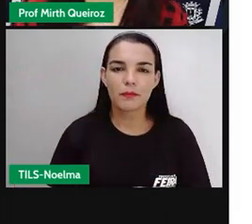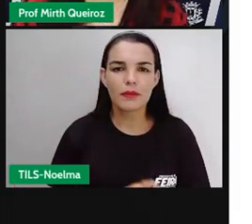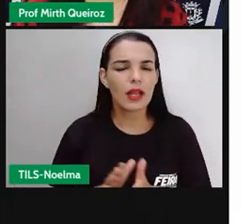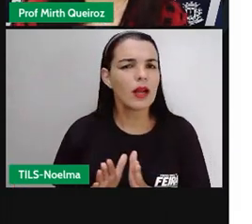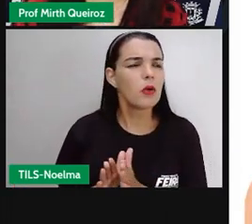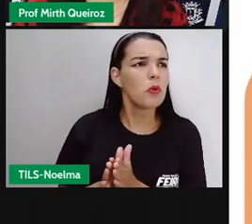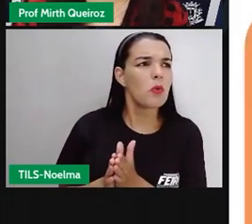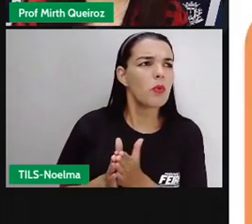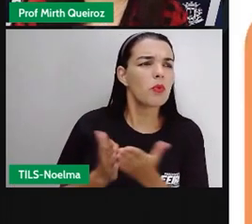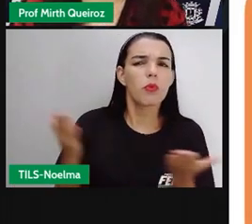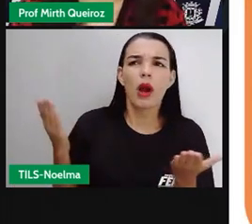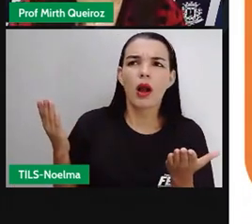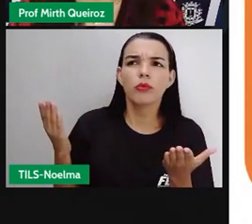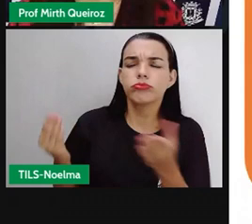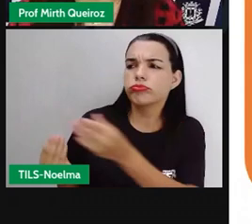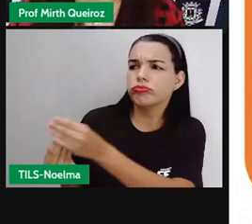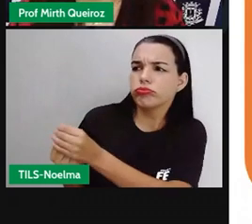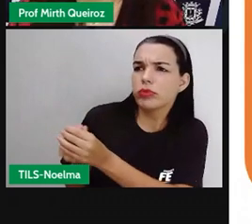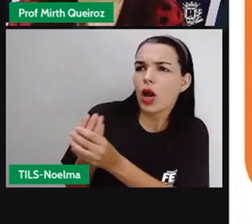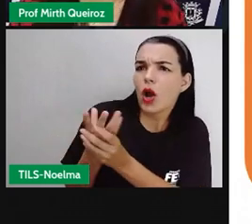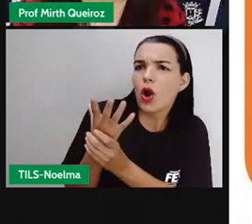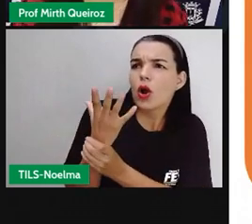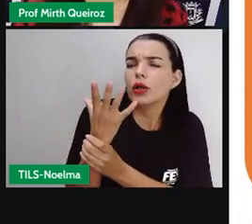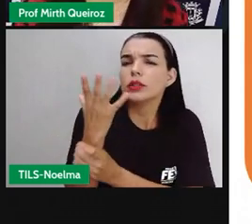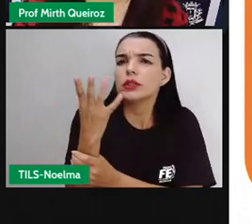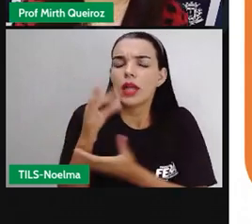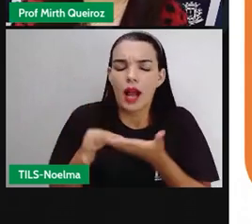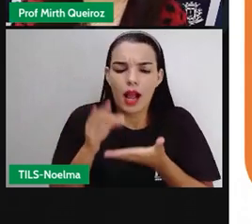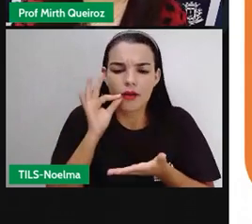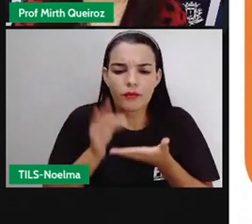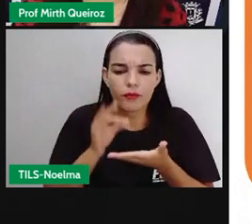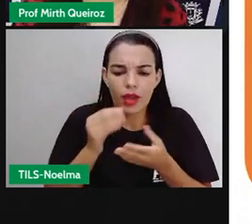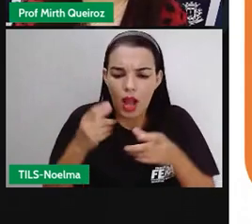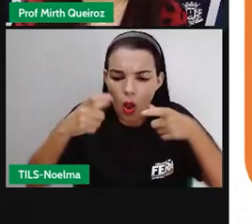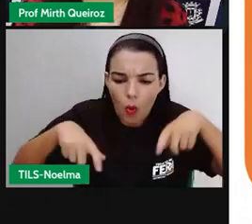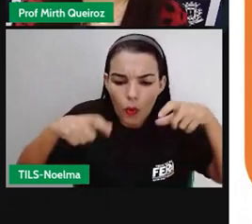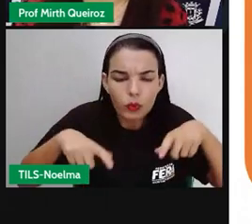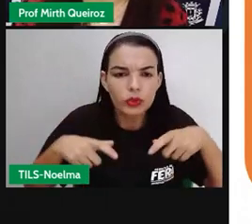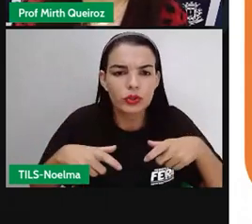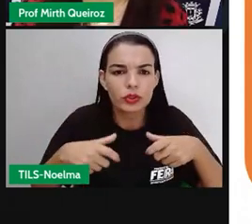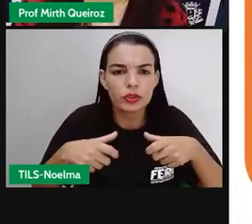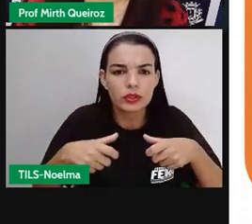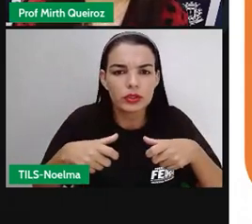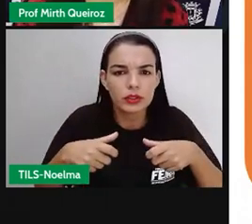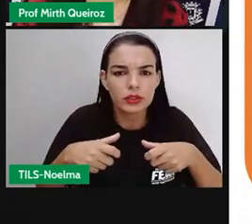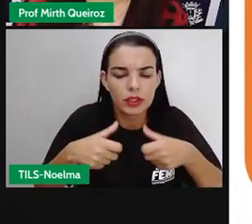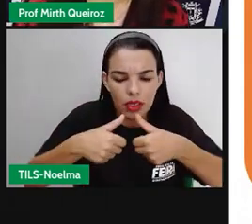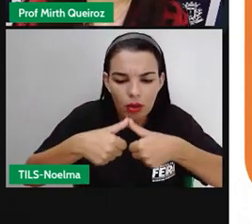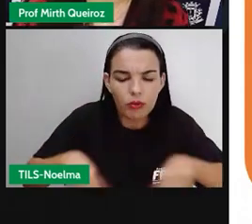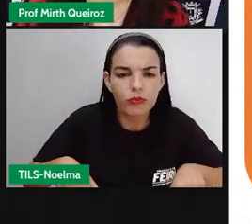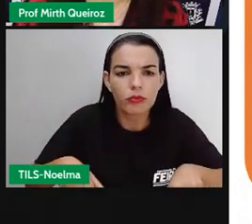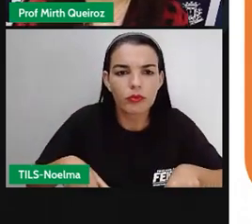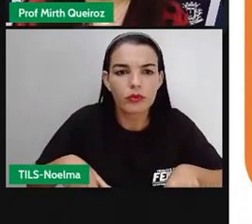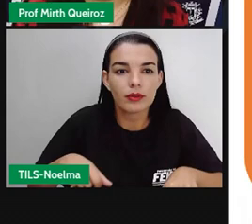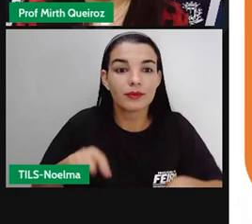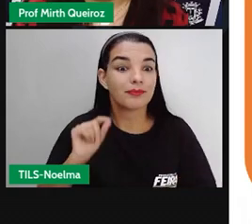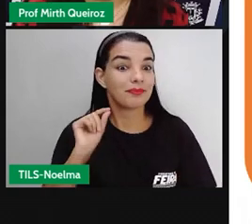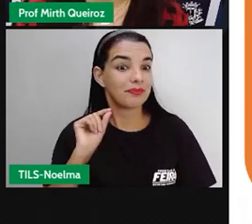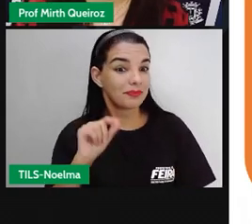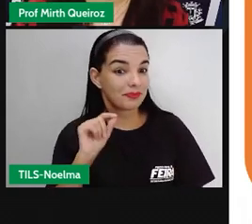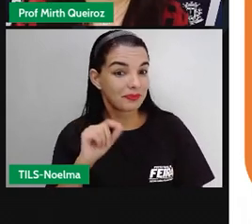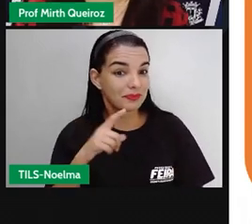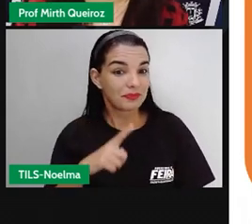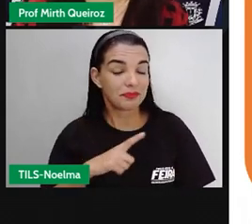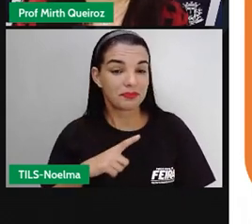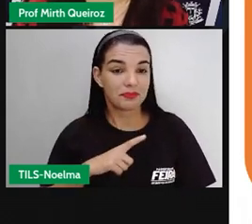Mas qual a origem do café? O café é uma das bebidas mais consumidas do mundo, sua origem é africana,